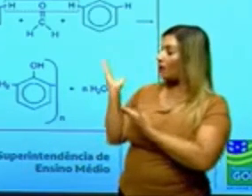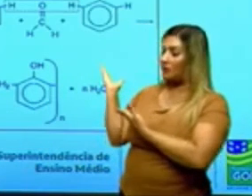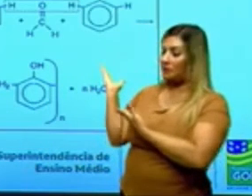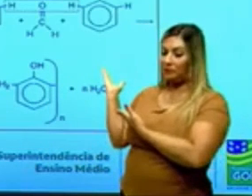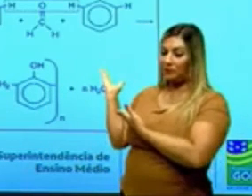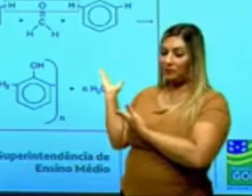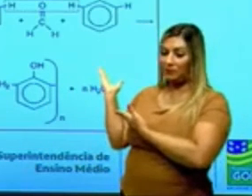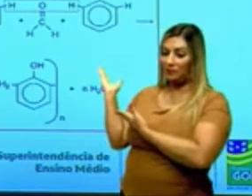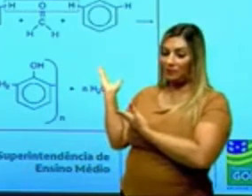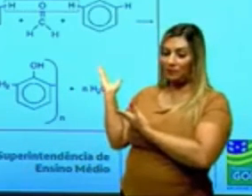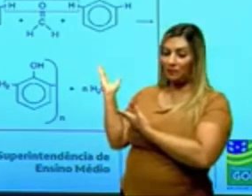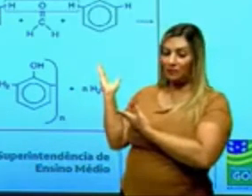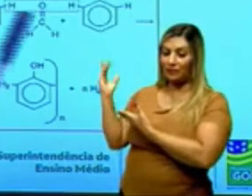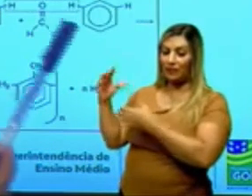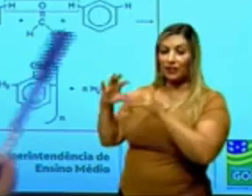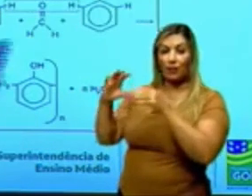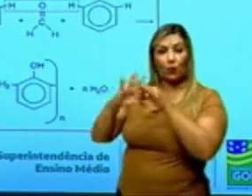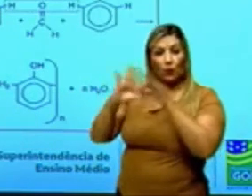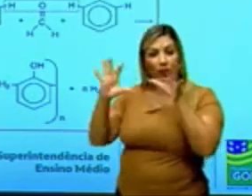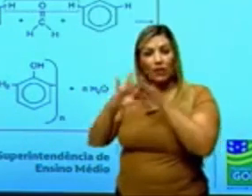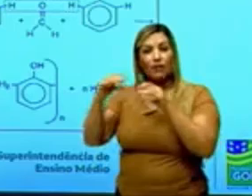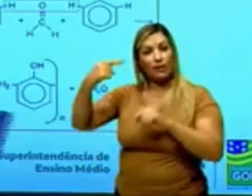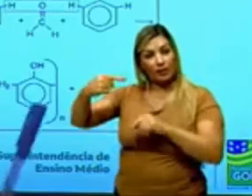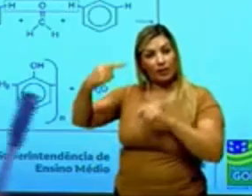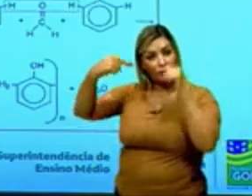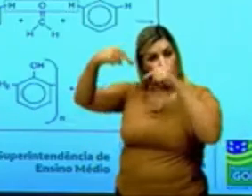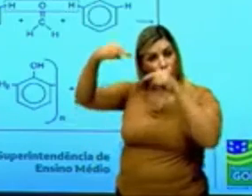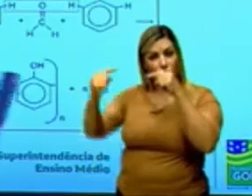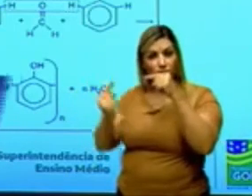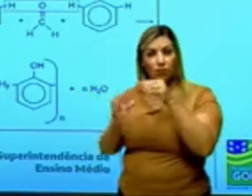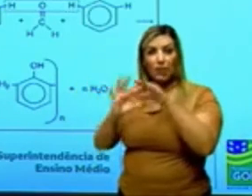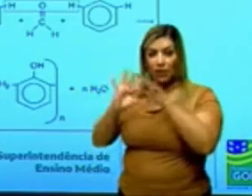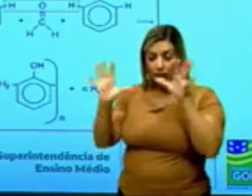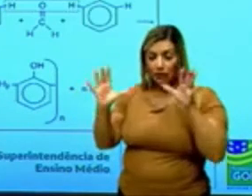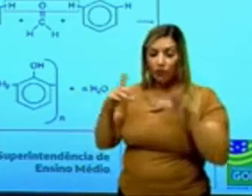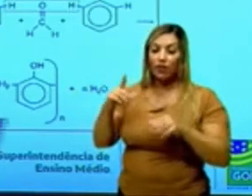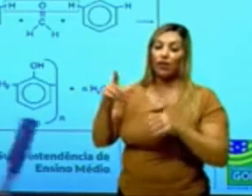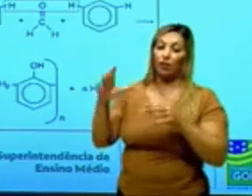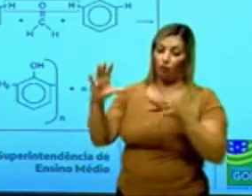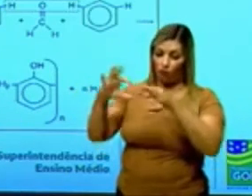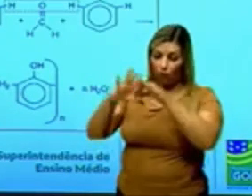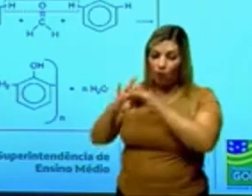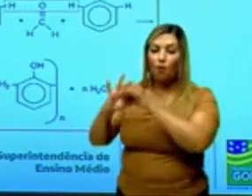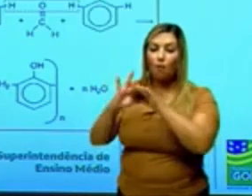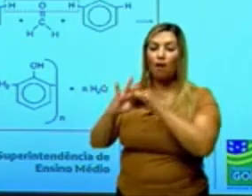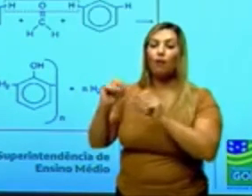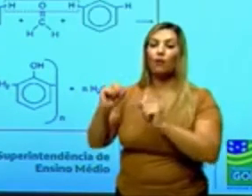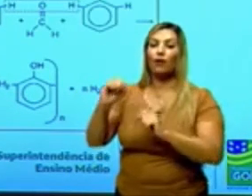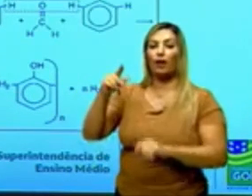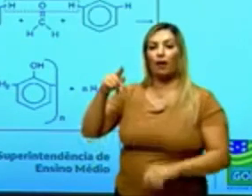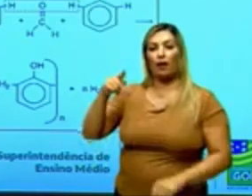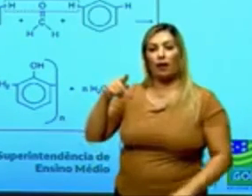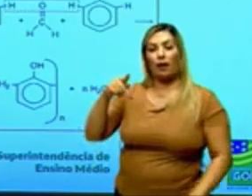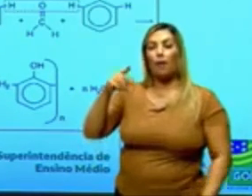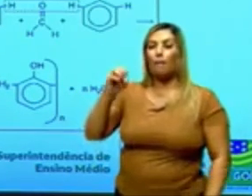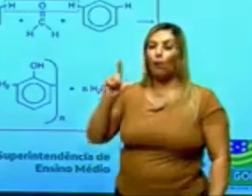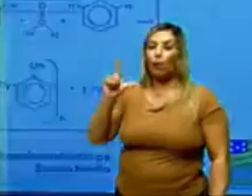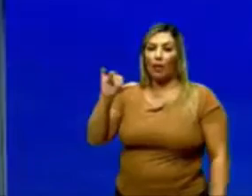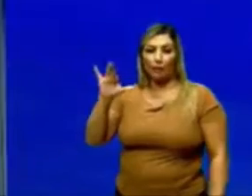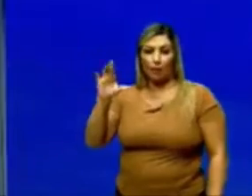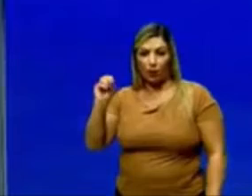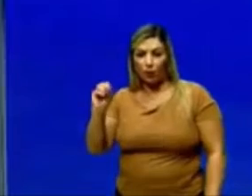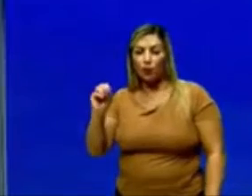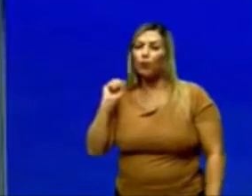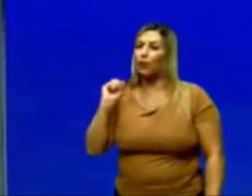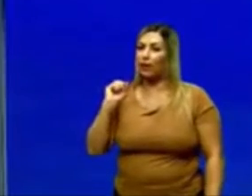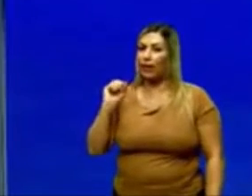ligações livres aqui, então eu vou formar o polímero, que aqui, nesse caso, é a baquelite, né, que é aquele polímero